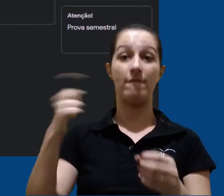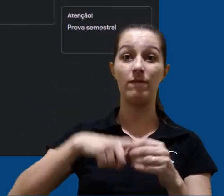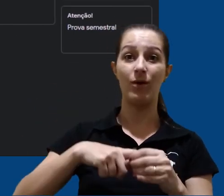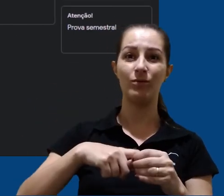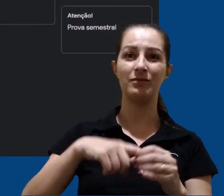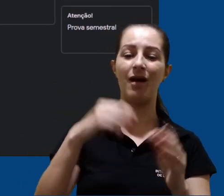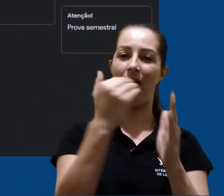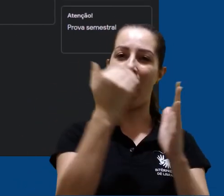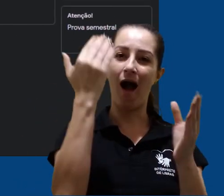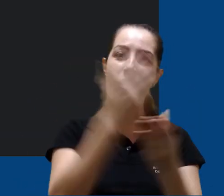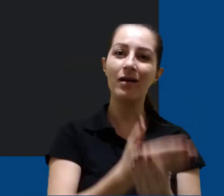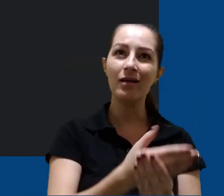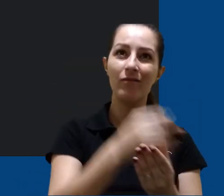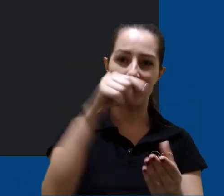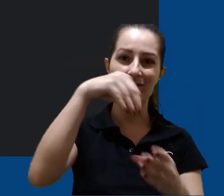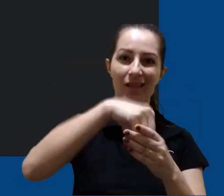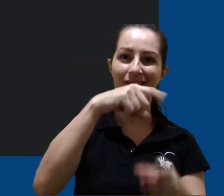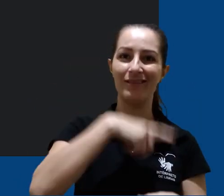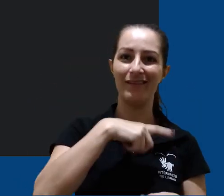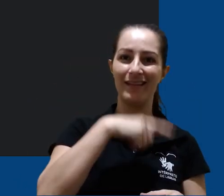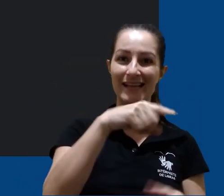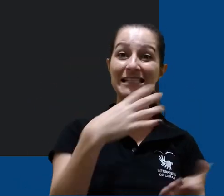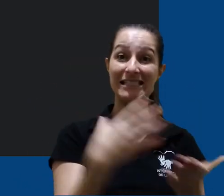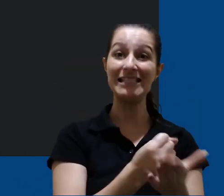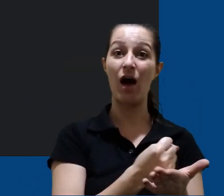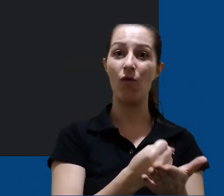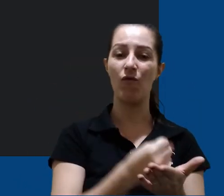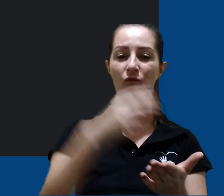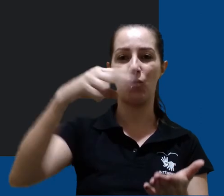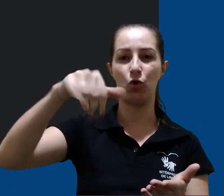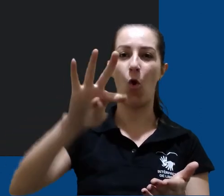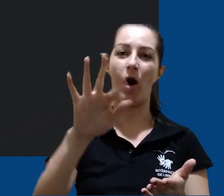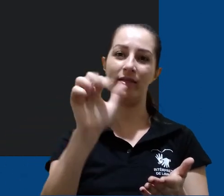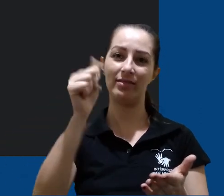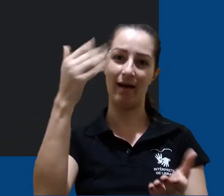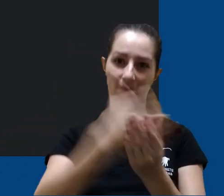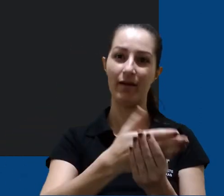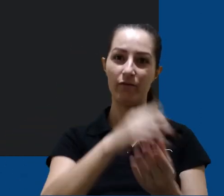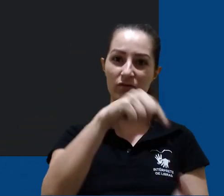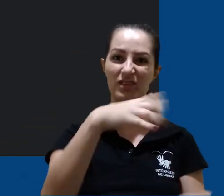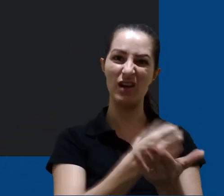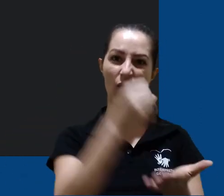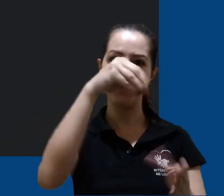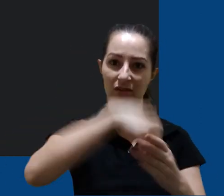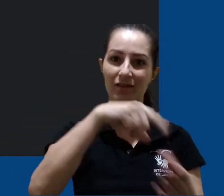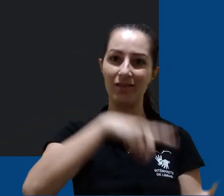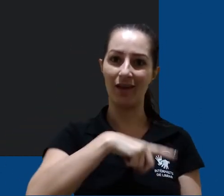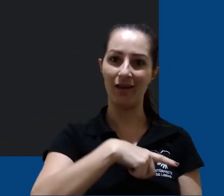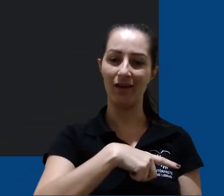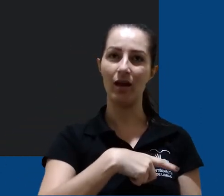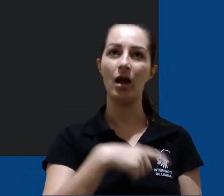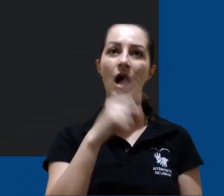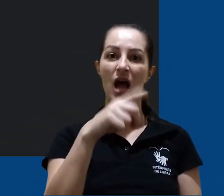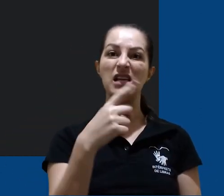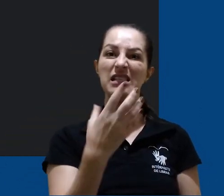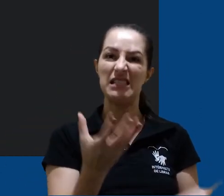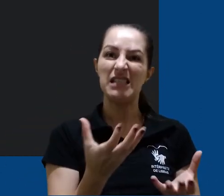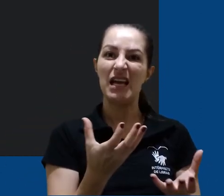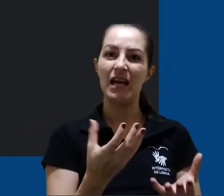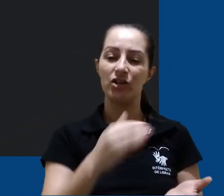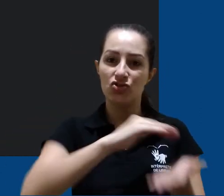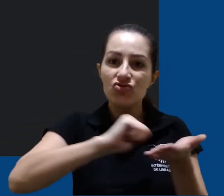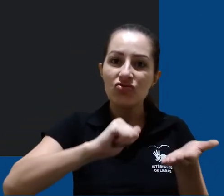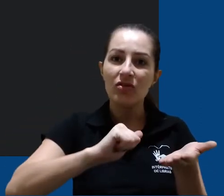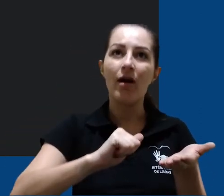Agora voltamos na aba de arquivos. Aqui ficam todas as notas arquivadas. Caso você queira desarquivar,